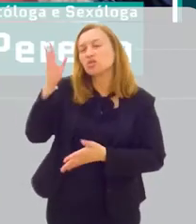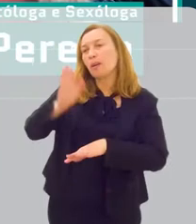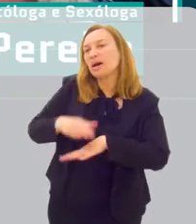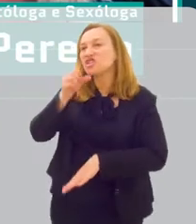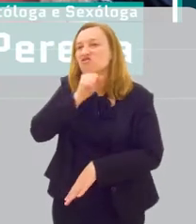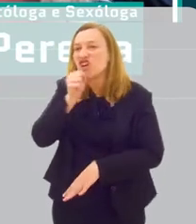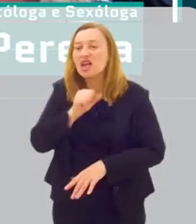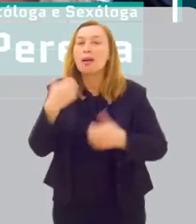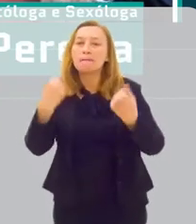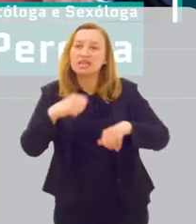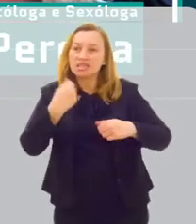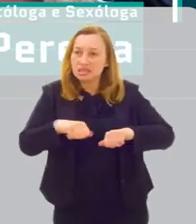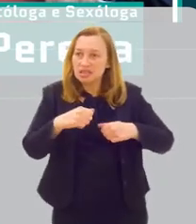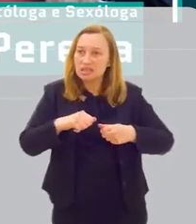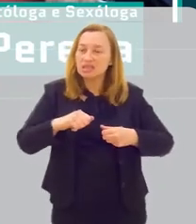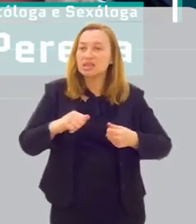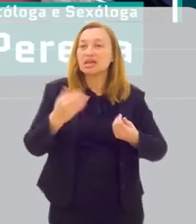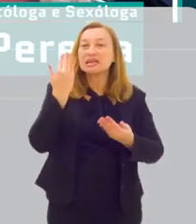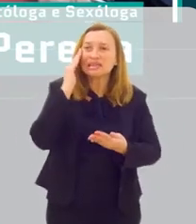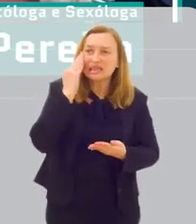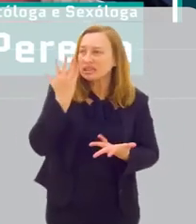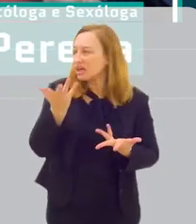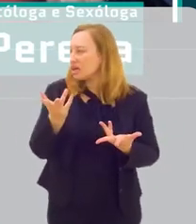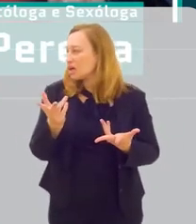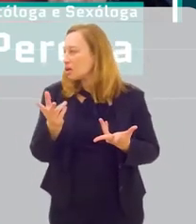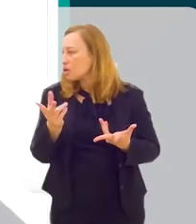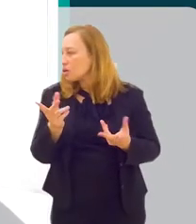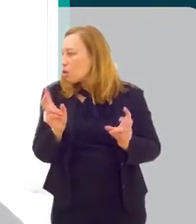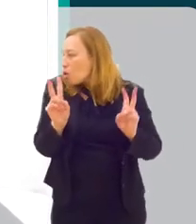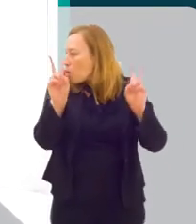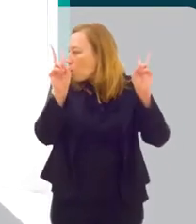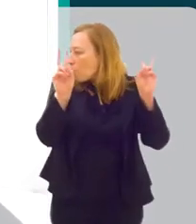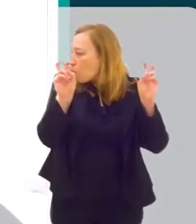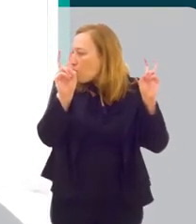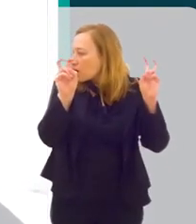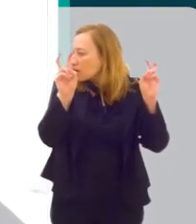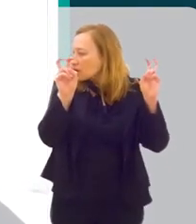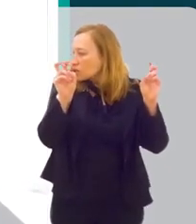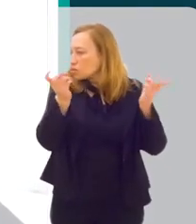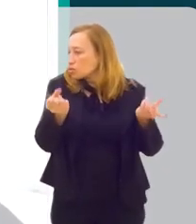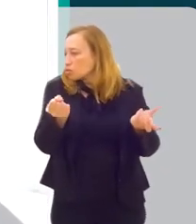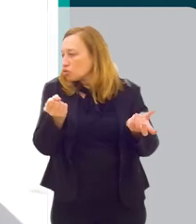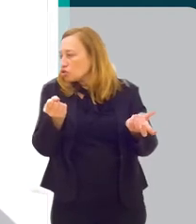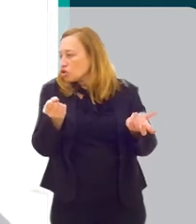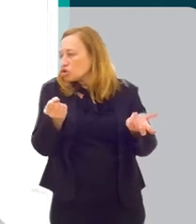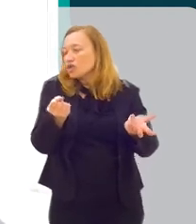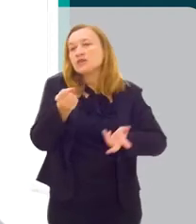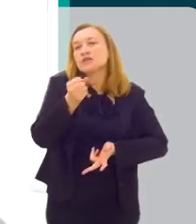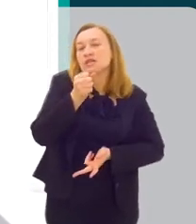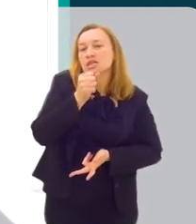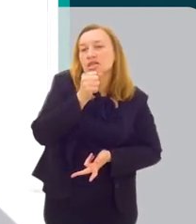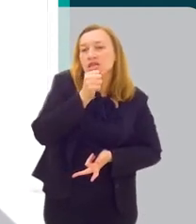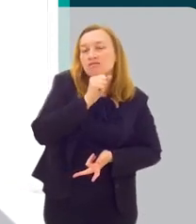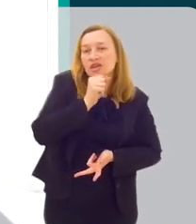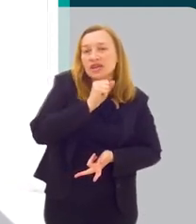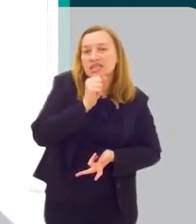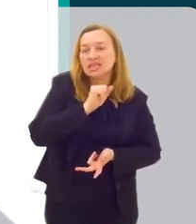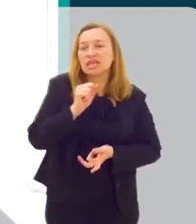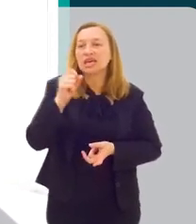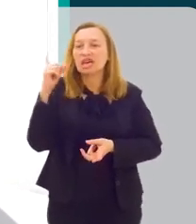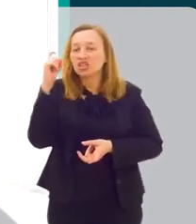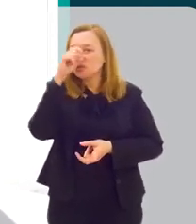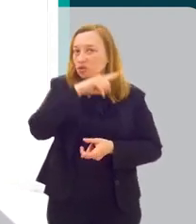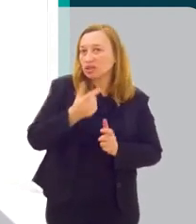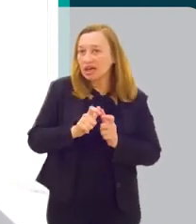a pessoa mais velha, a precisa se apropriar, entender a questão do envelhecer. A grande